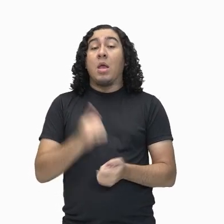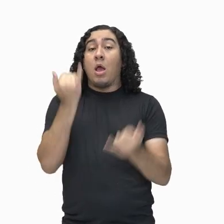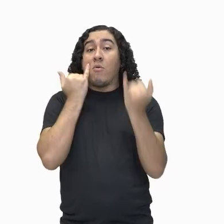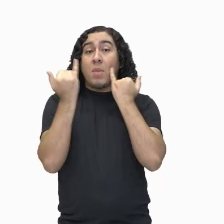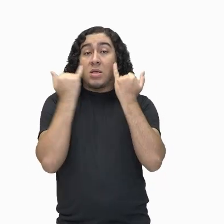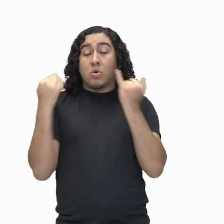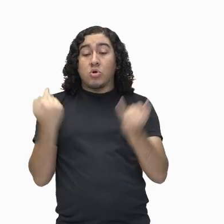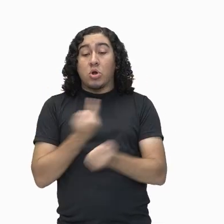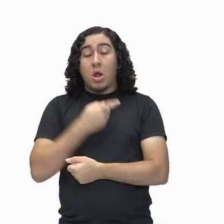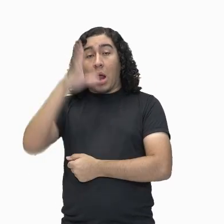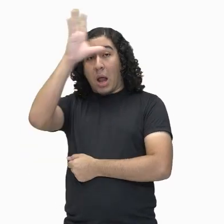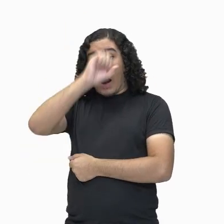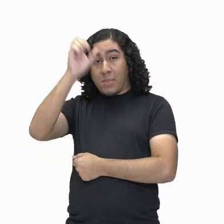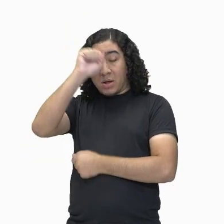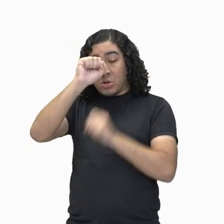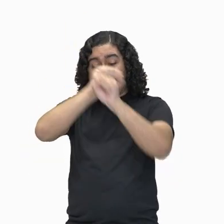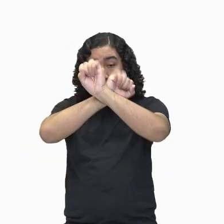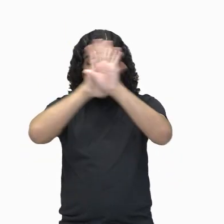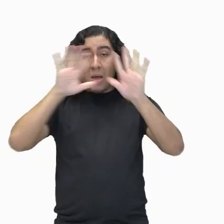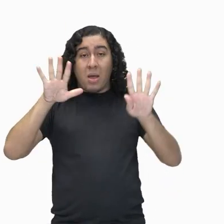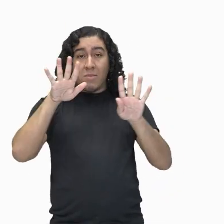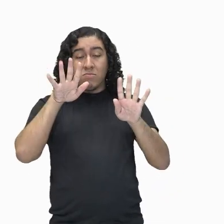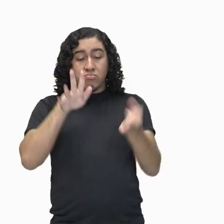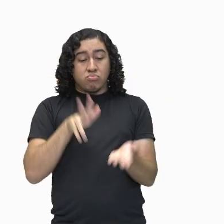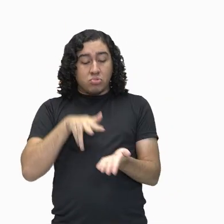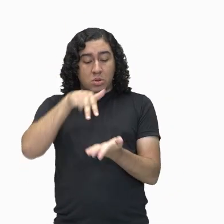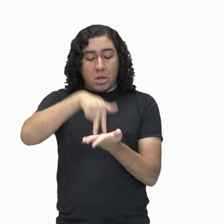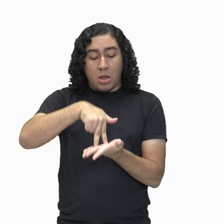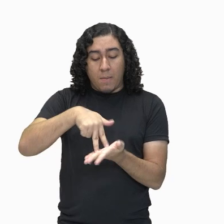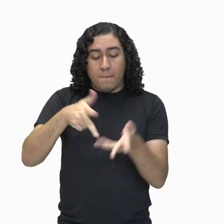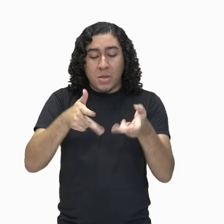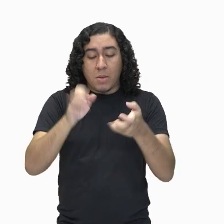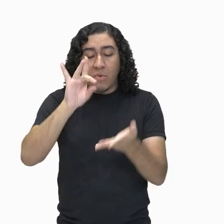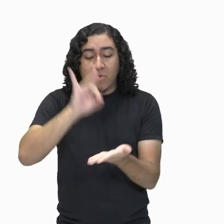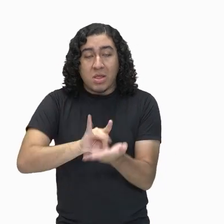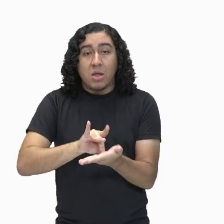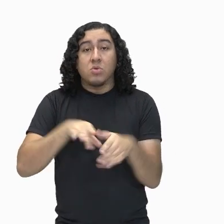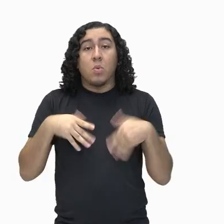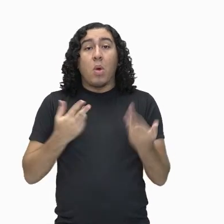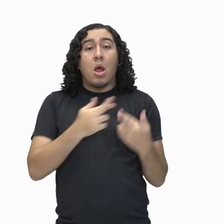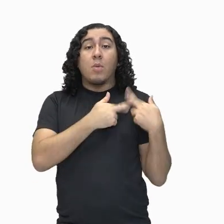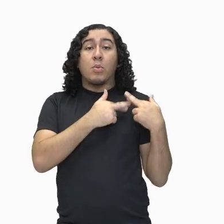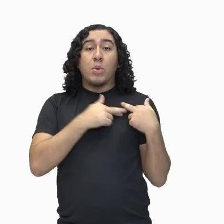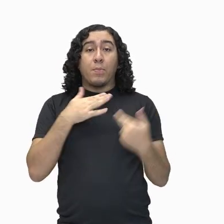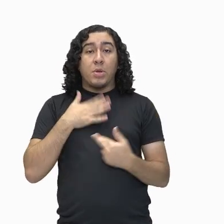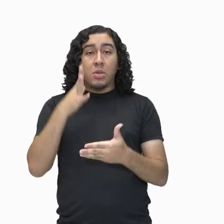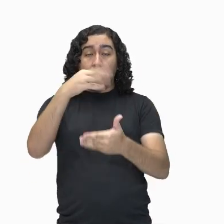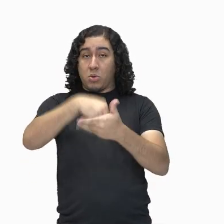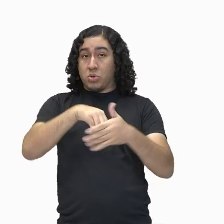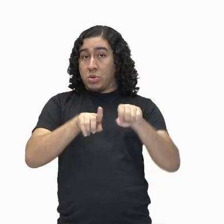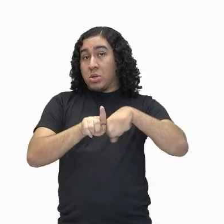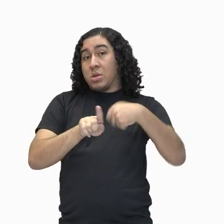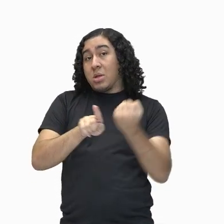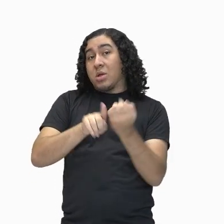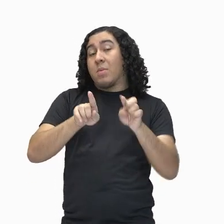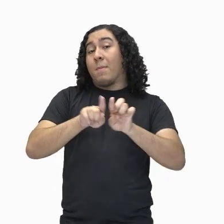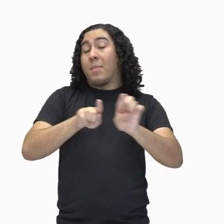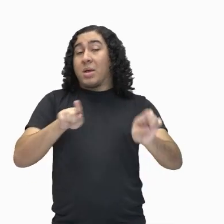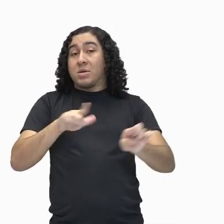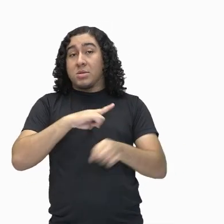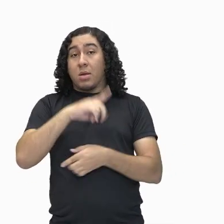vejamos, vejamos o nosso lugar correto dentro da sociedade. Mas tem aqueles também que são